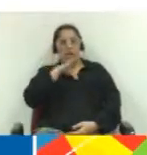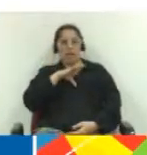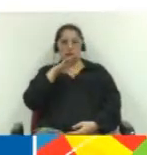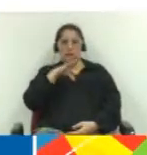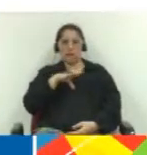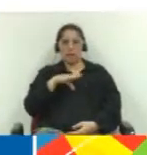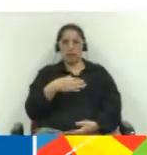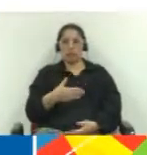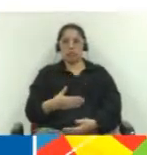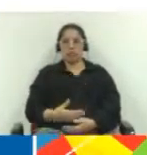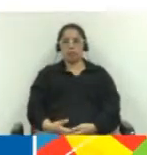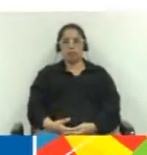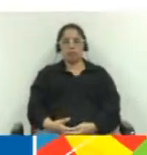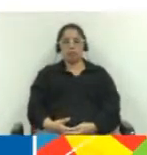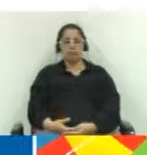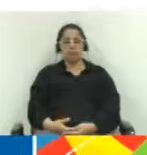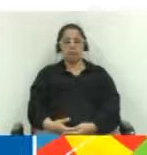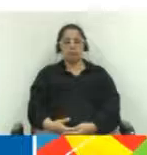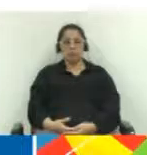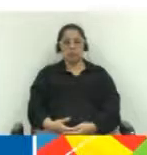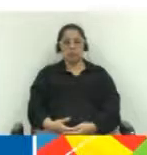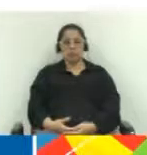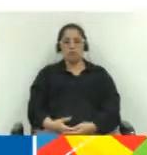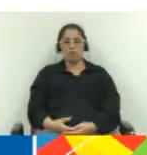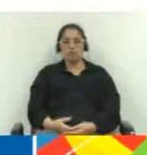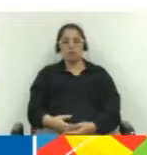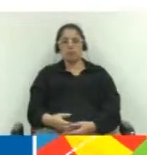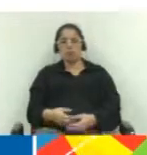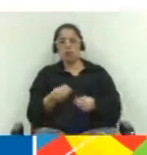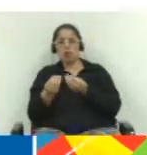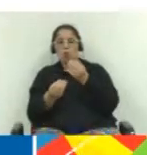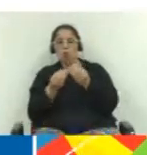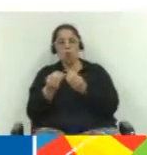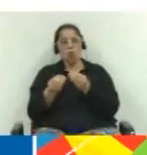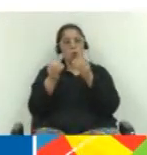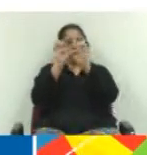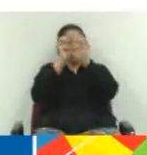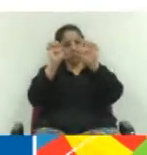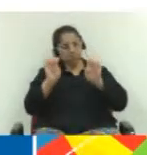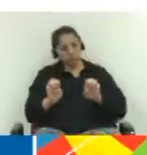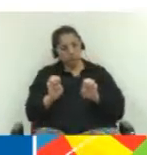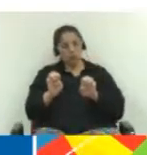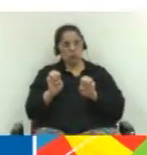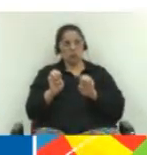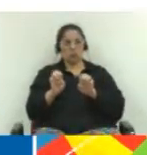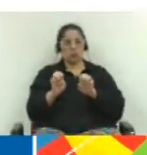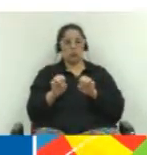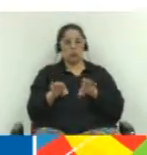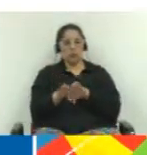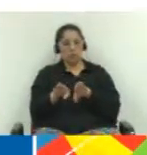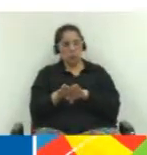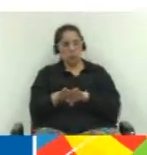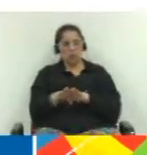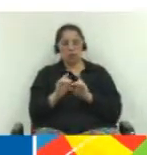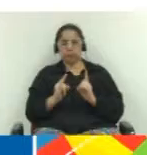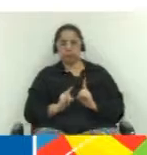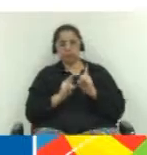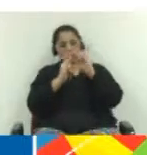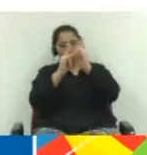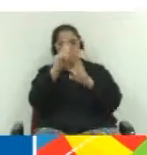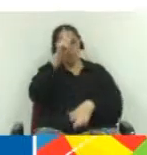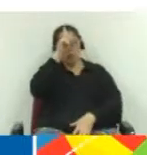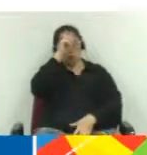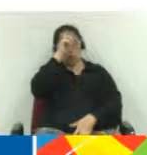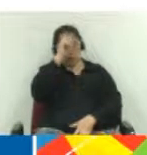Então, a primeira fase é a avaliação da cidade. que nós fomos avaliados a